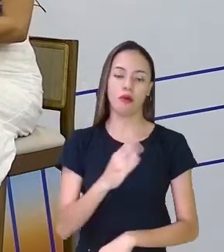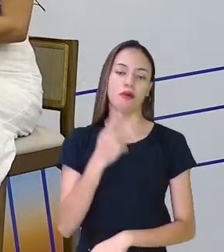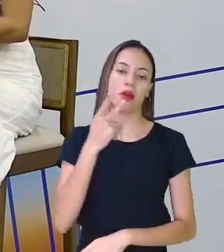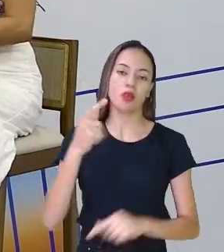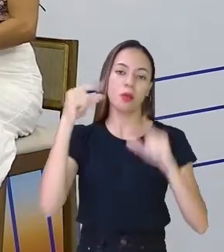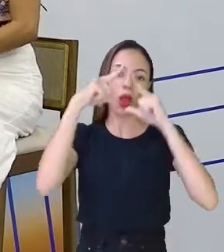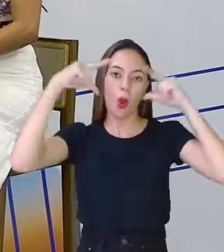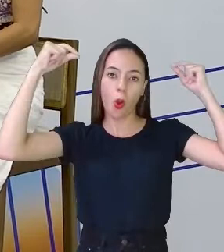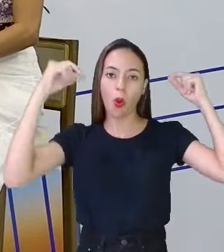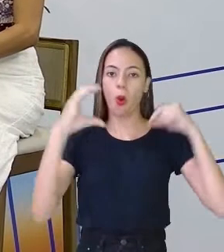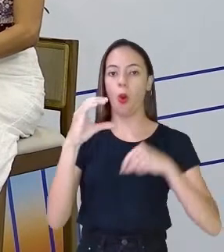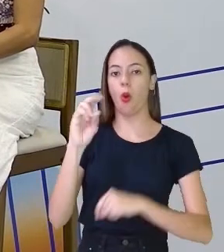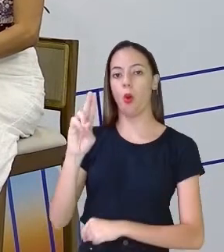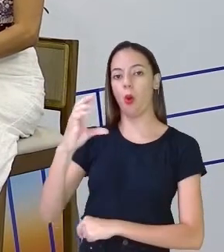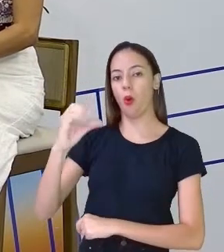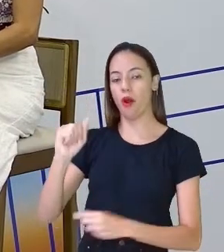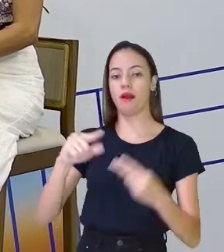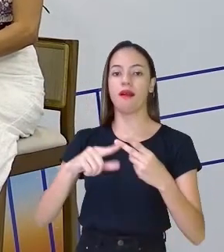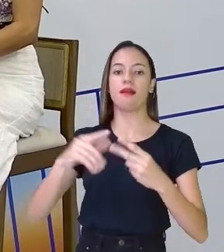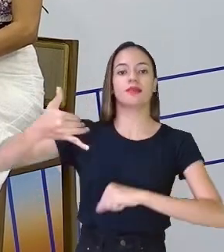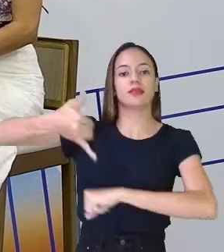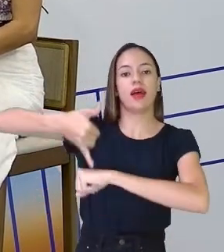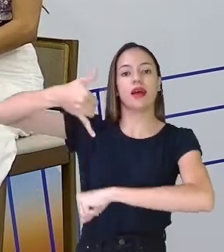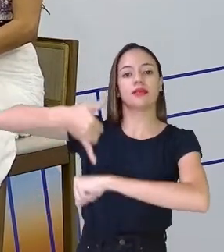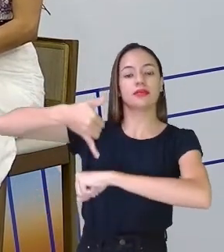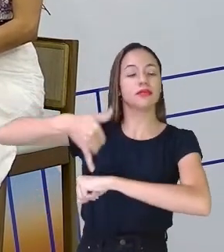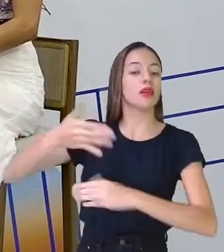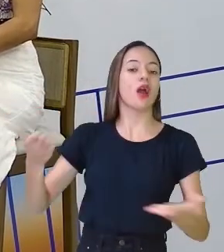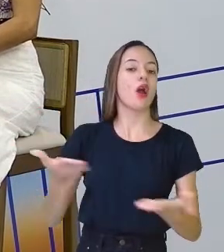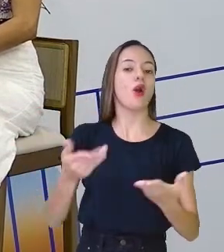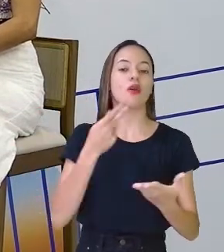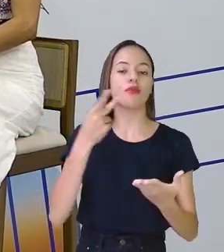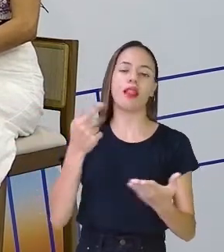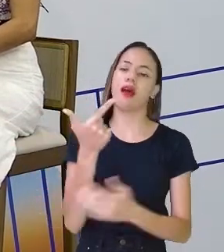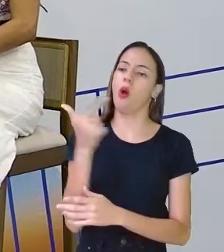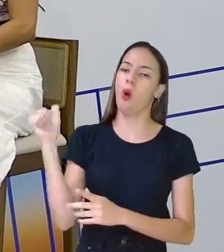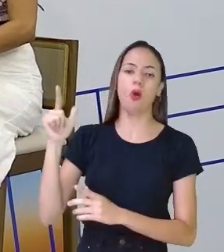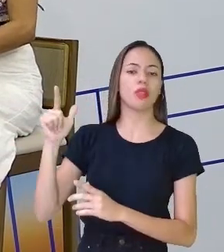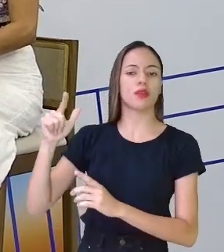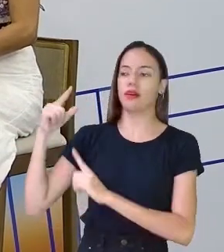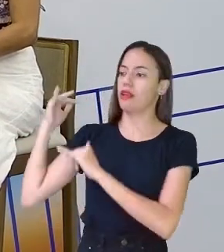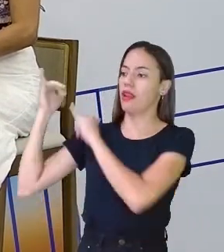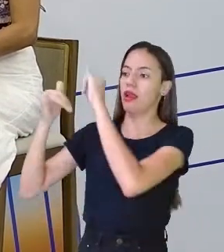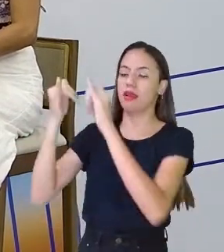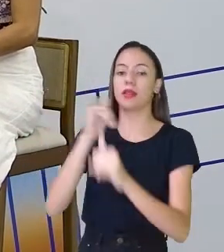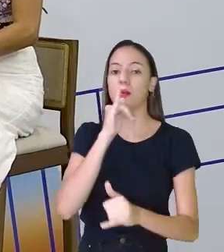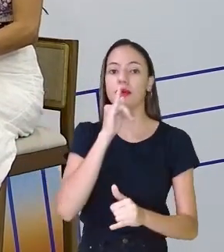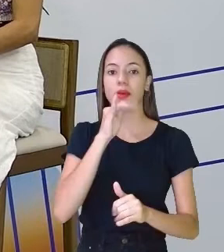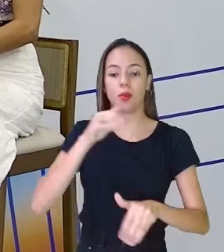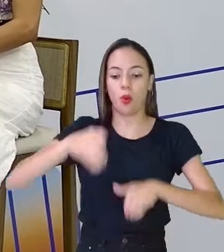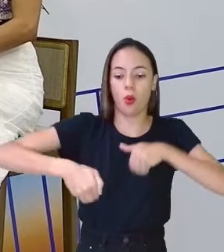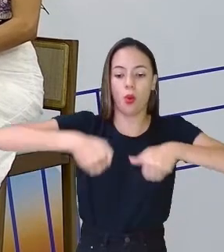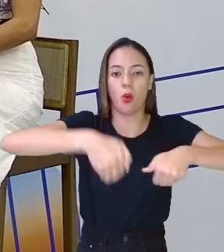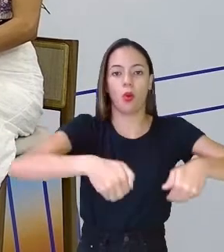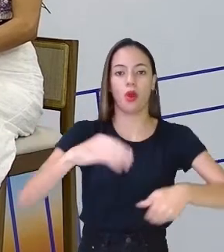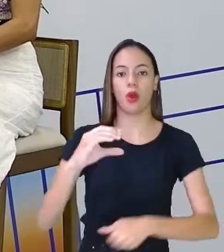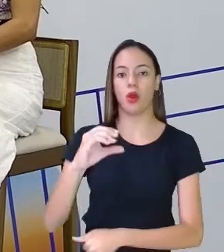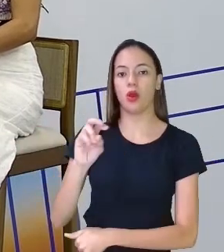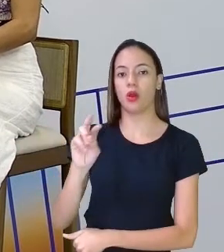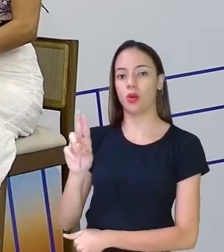saci, e hoje a gente vai falar um pouquinho mais sobre outras lendas, como o Curupira e a comadre